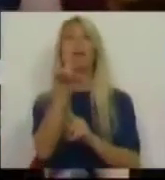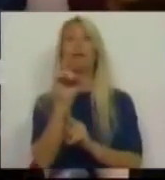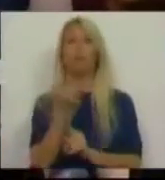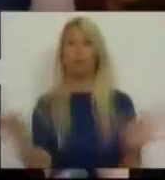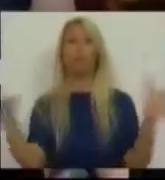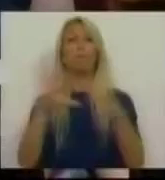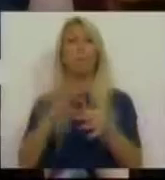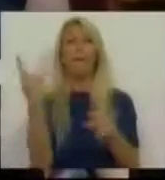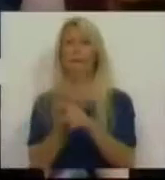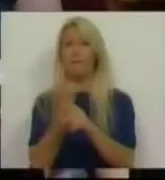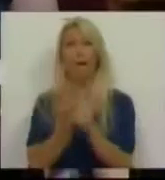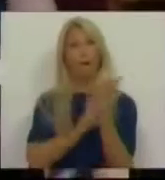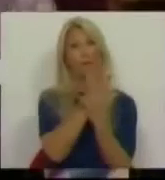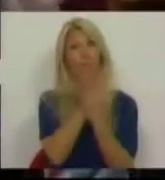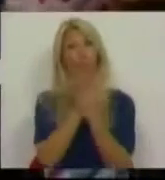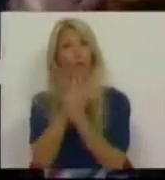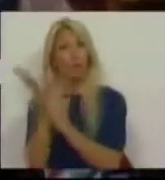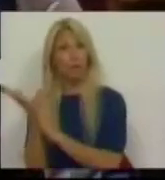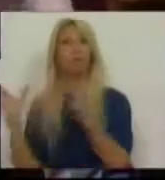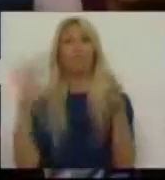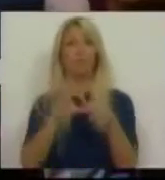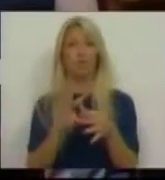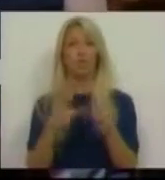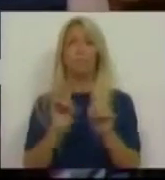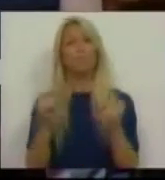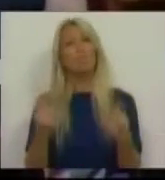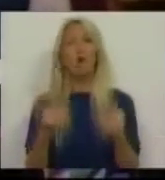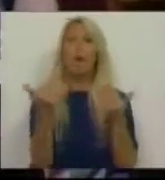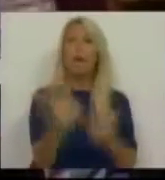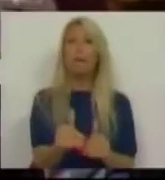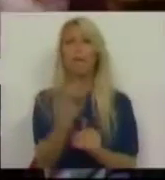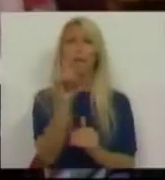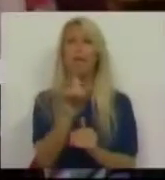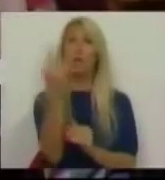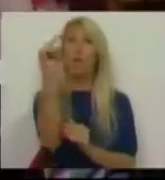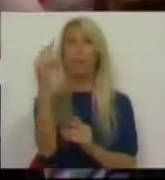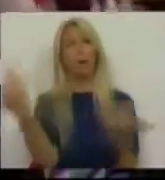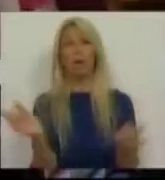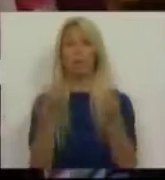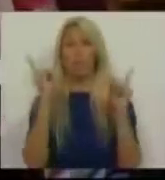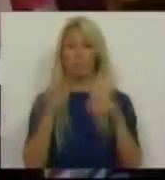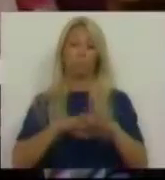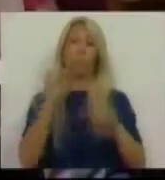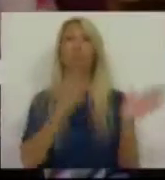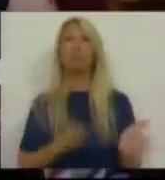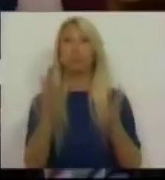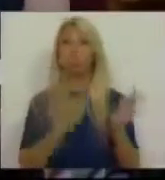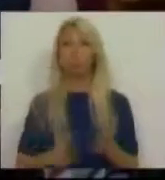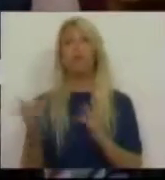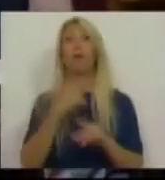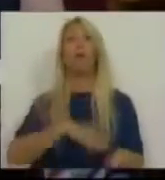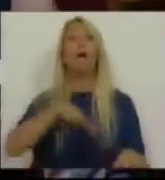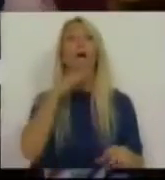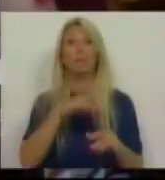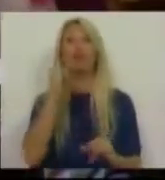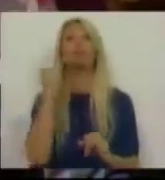suas várias vertentes, não só limitado a uma questão, desde a produção dos resíduos perigosos, ao